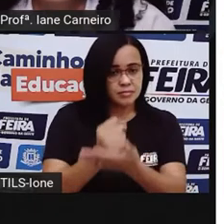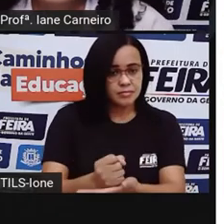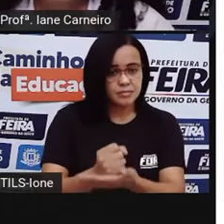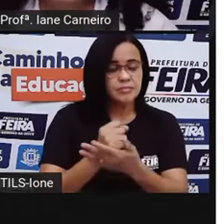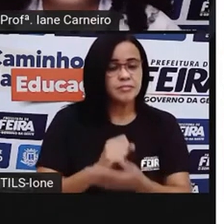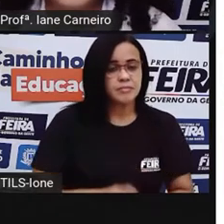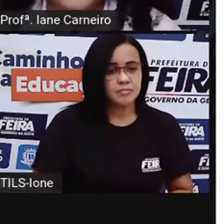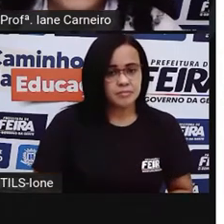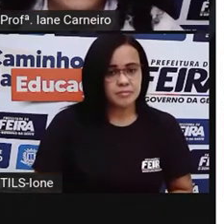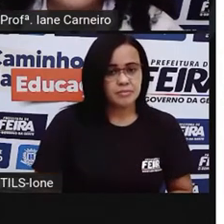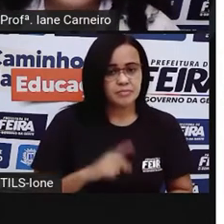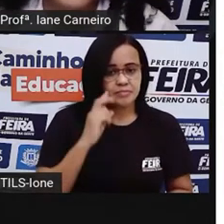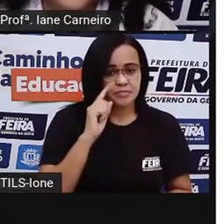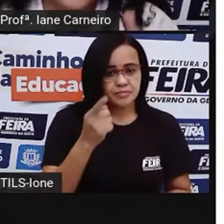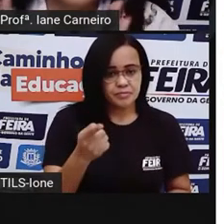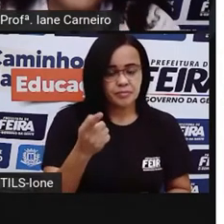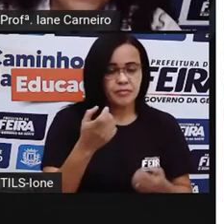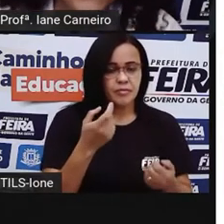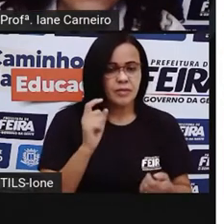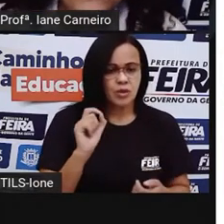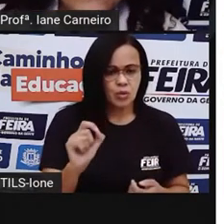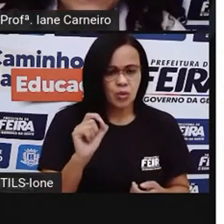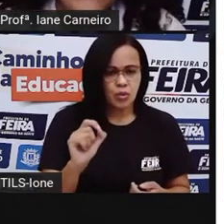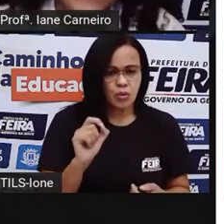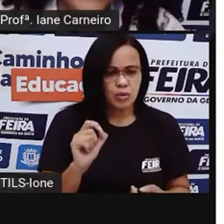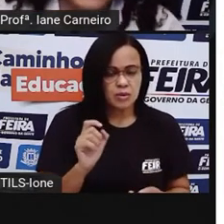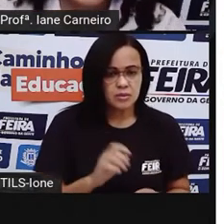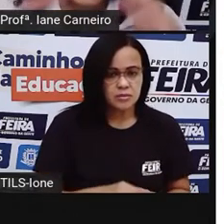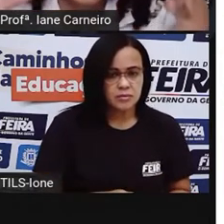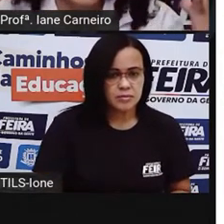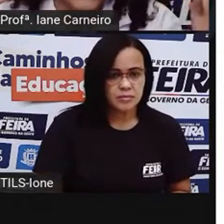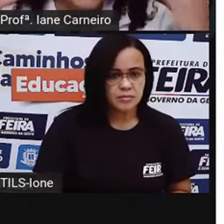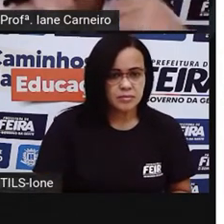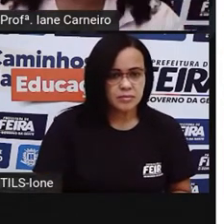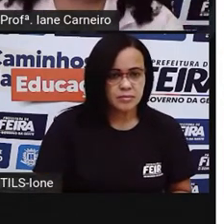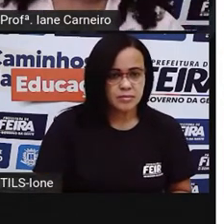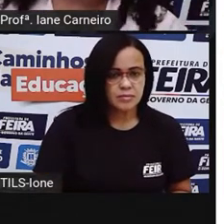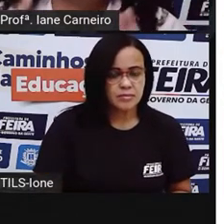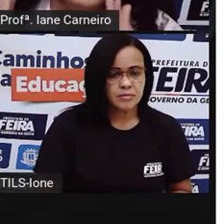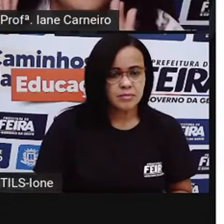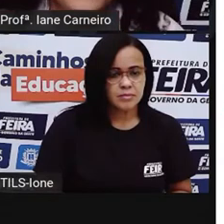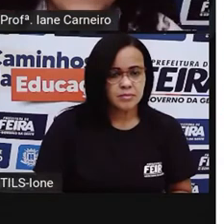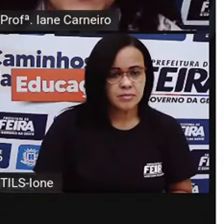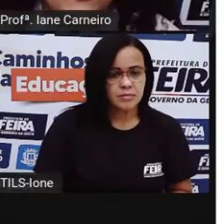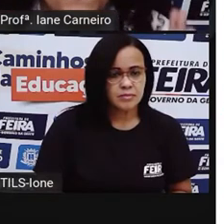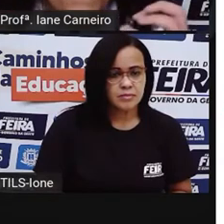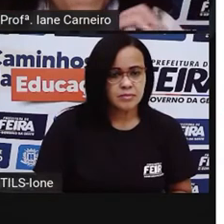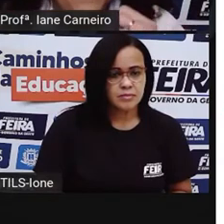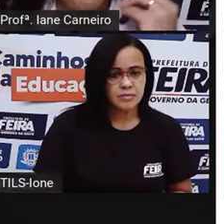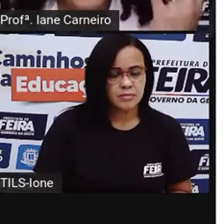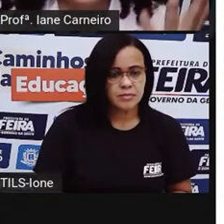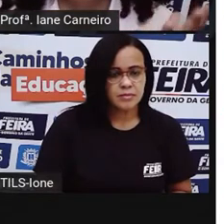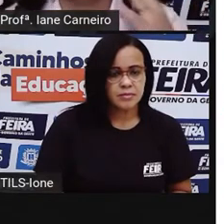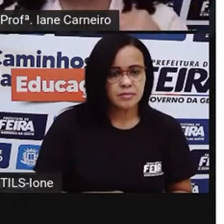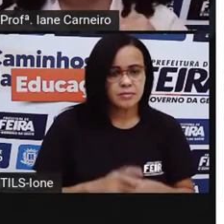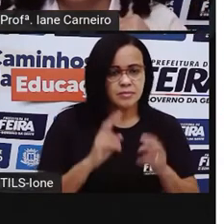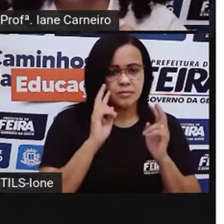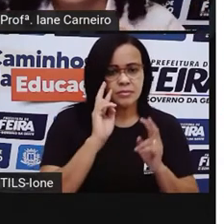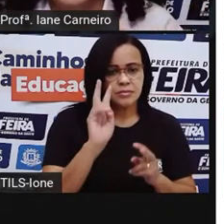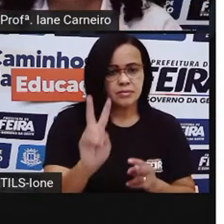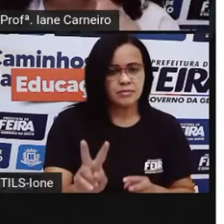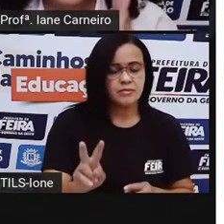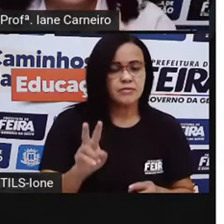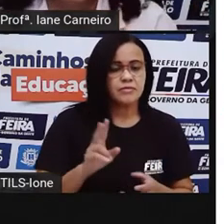E aqui a gente vê que elas estão, provavelmente a gente não tem a visão da sala toda, mas a gente tem uma visão, aparentemente